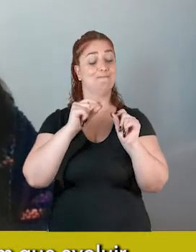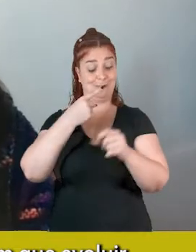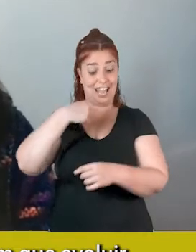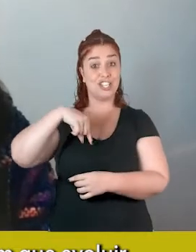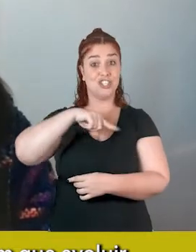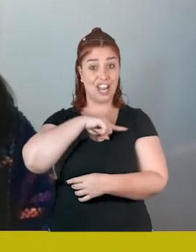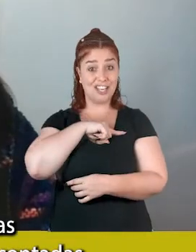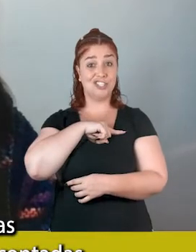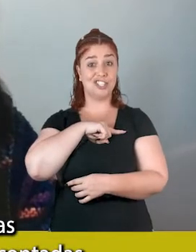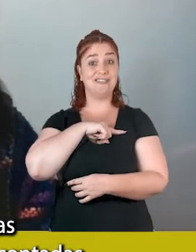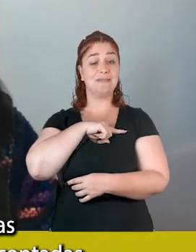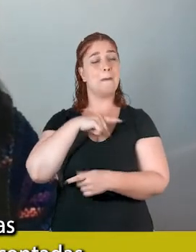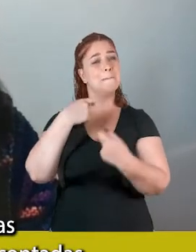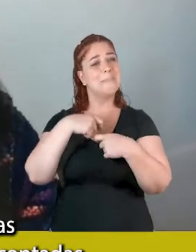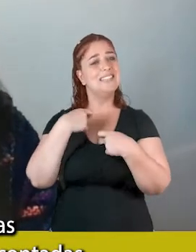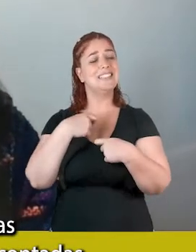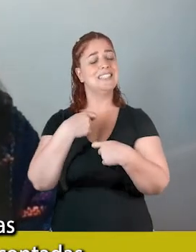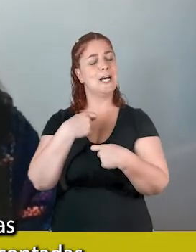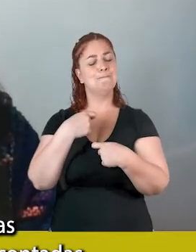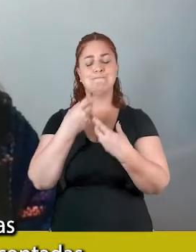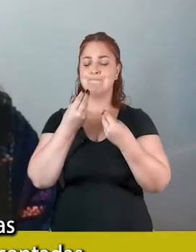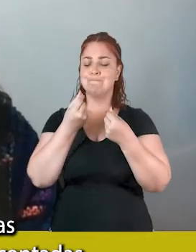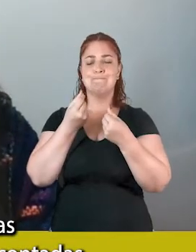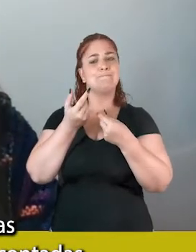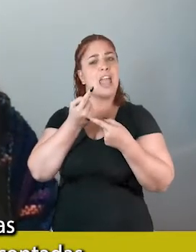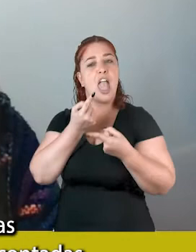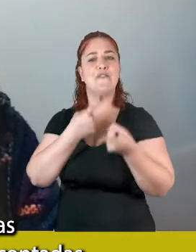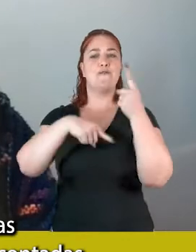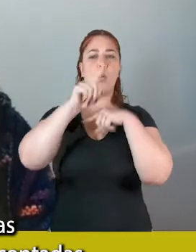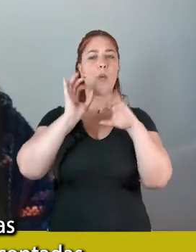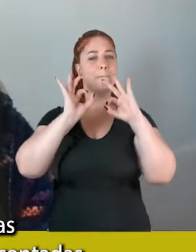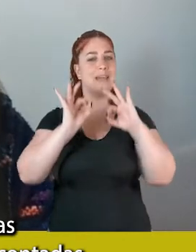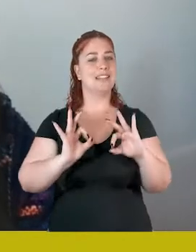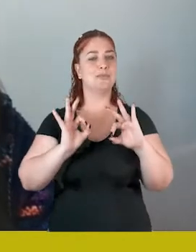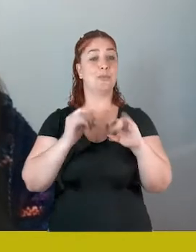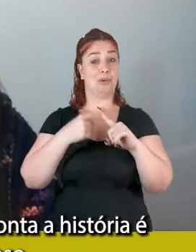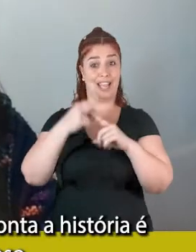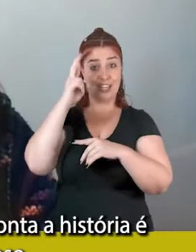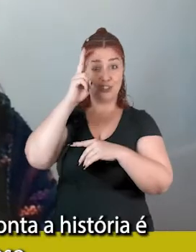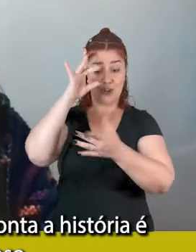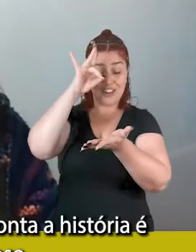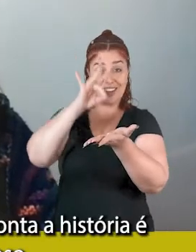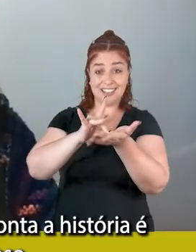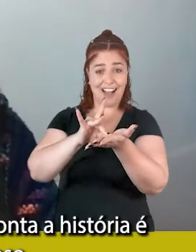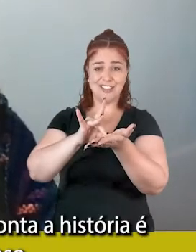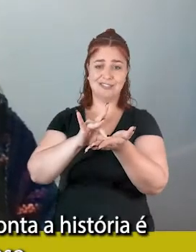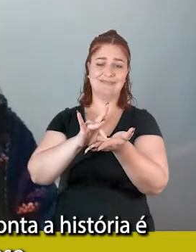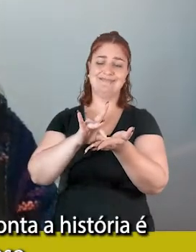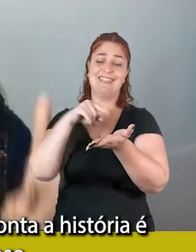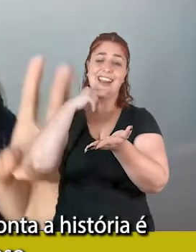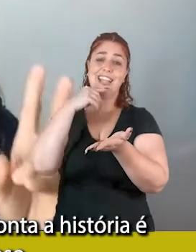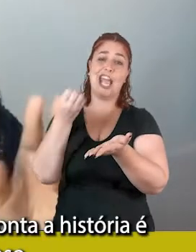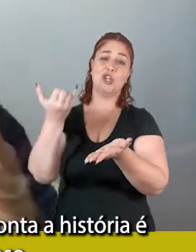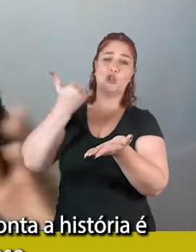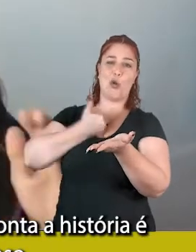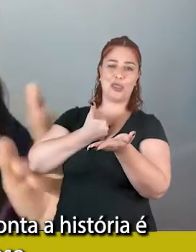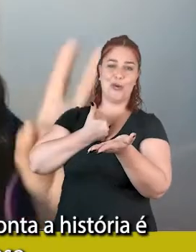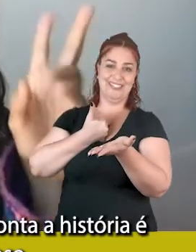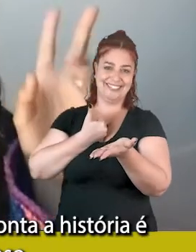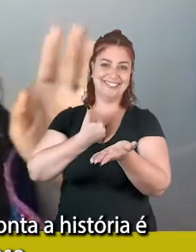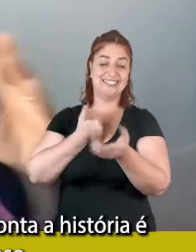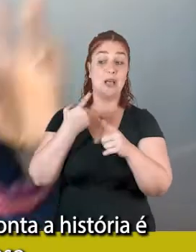que evoluir, sabe? As histórias, elas não estão sendo contadas, obviamente, porque quem conta a história é